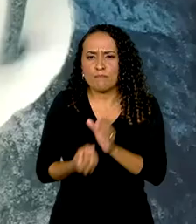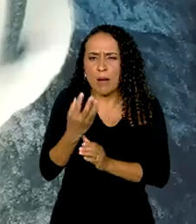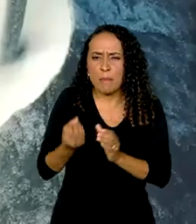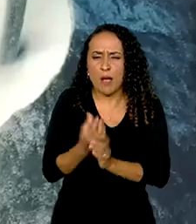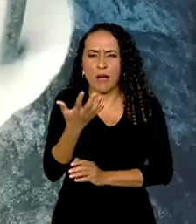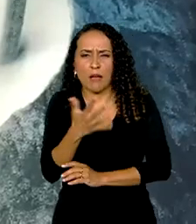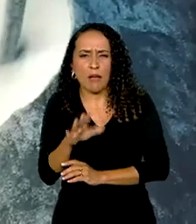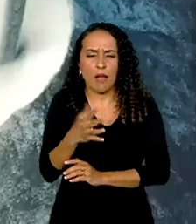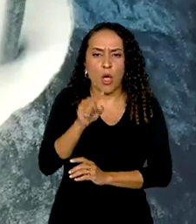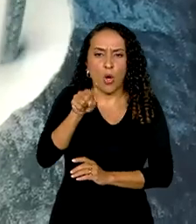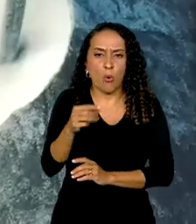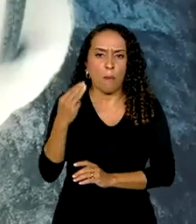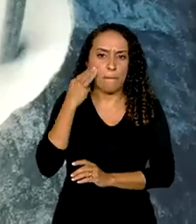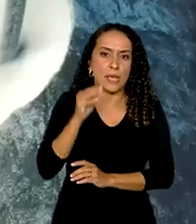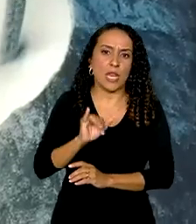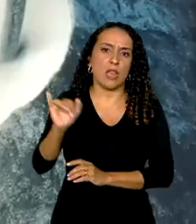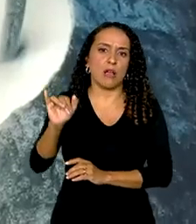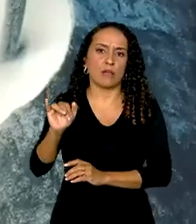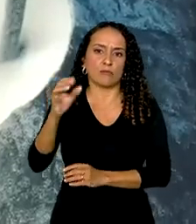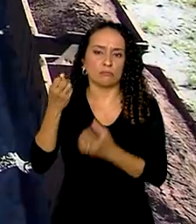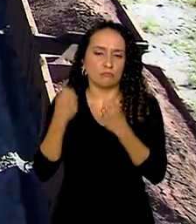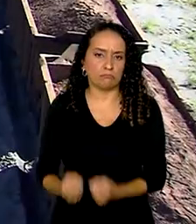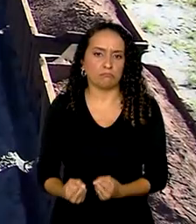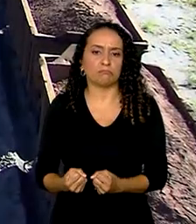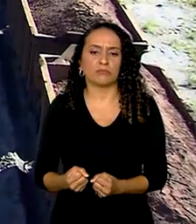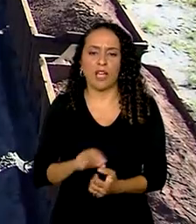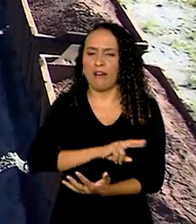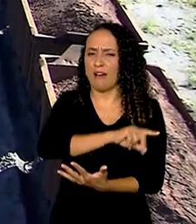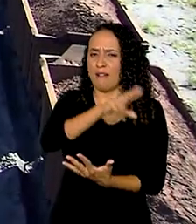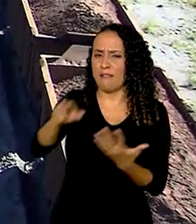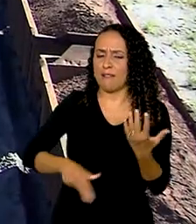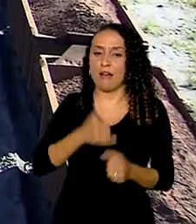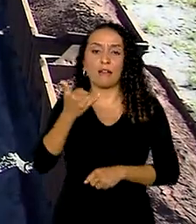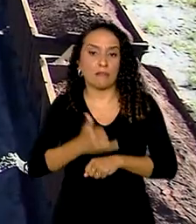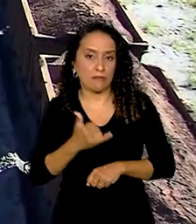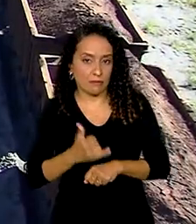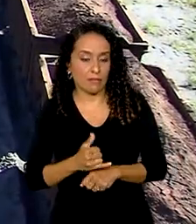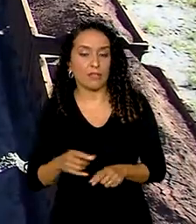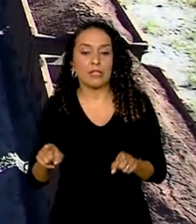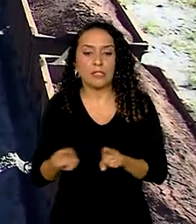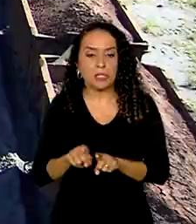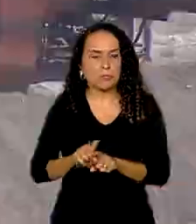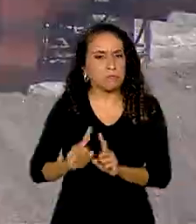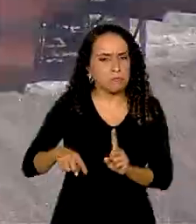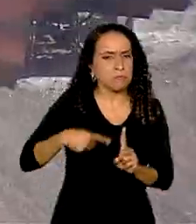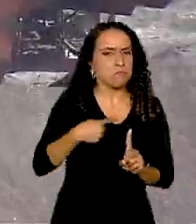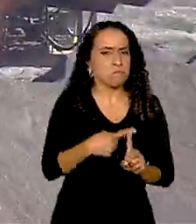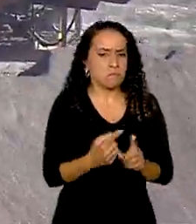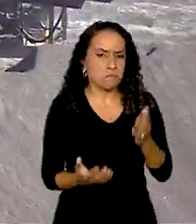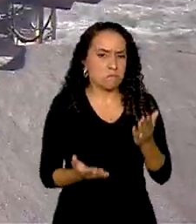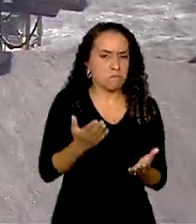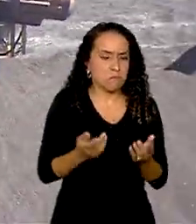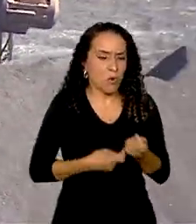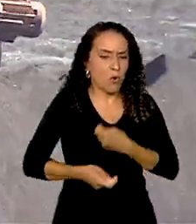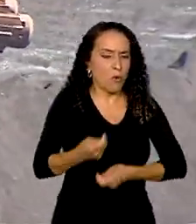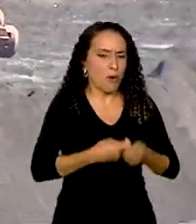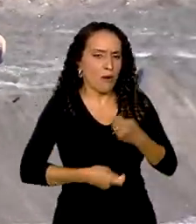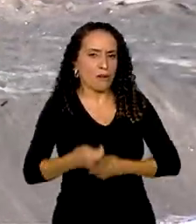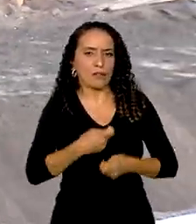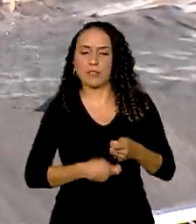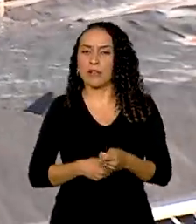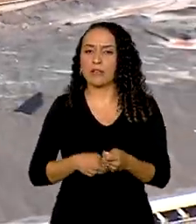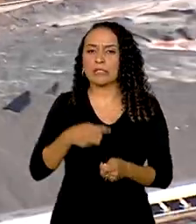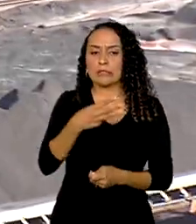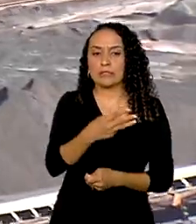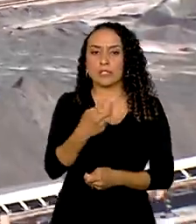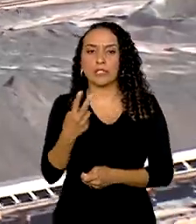estimada de 1 bilhão de toneladas dos vários minérios e saldo positivo na balança comercial de